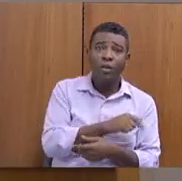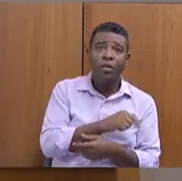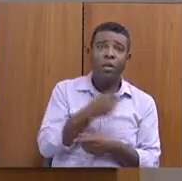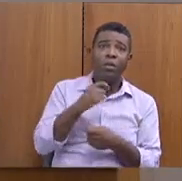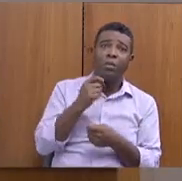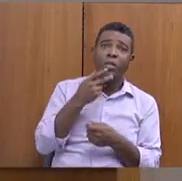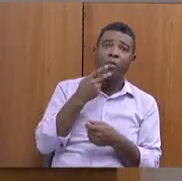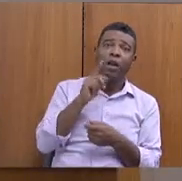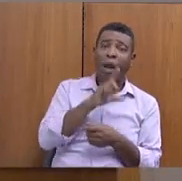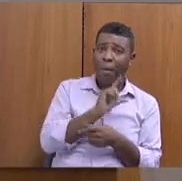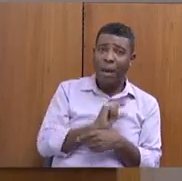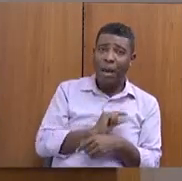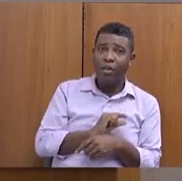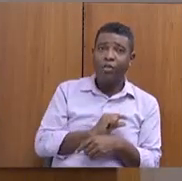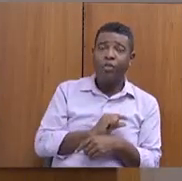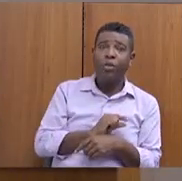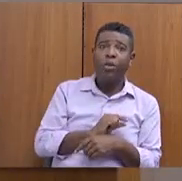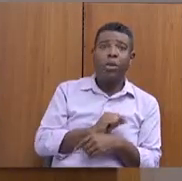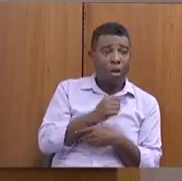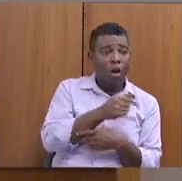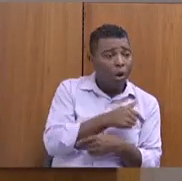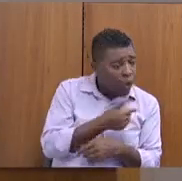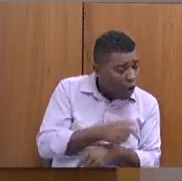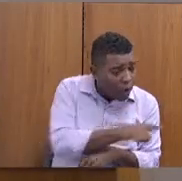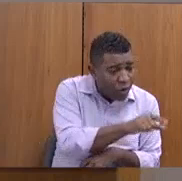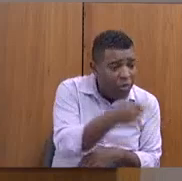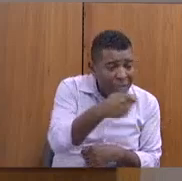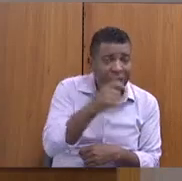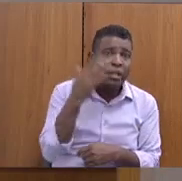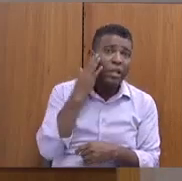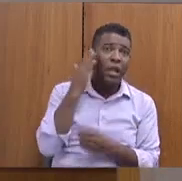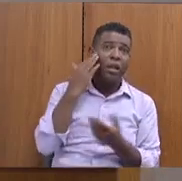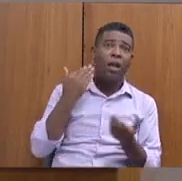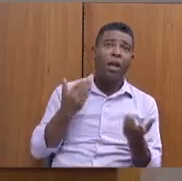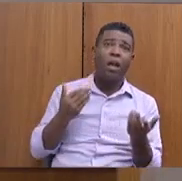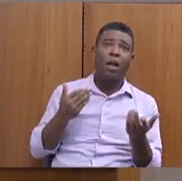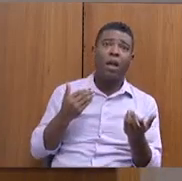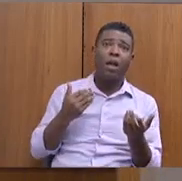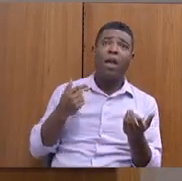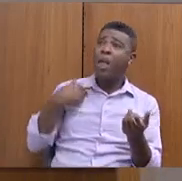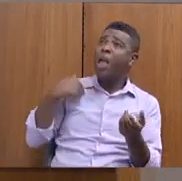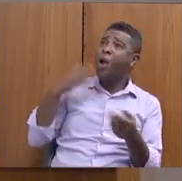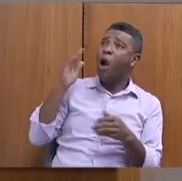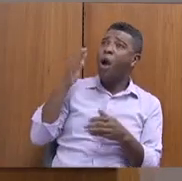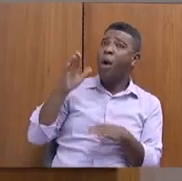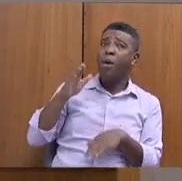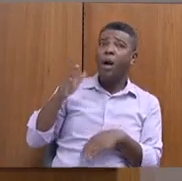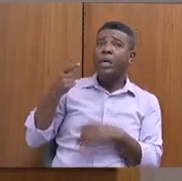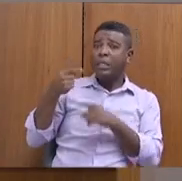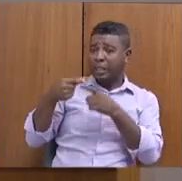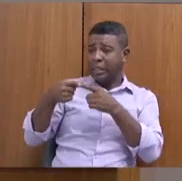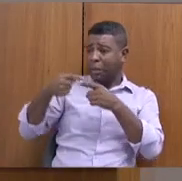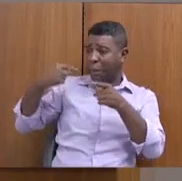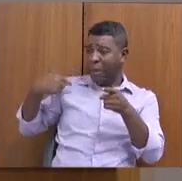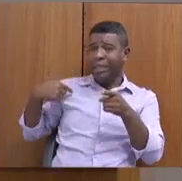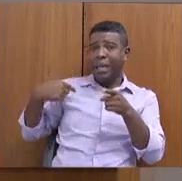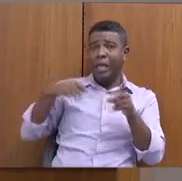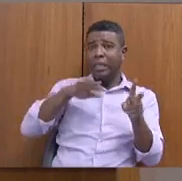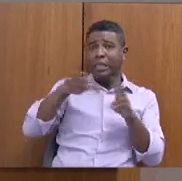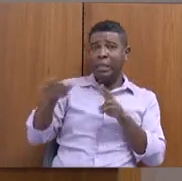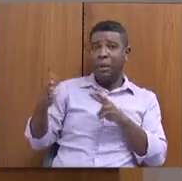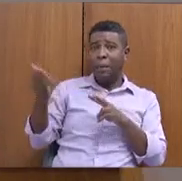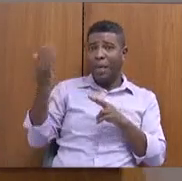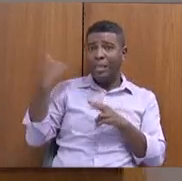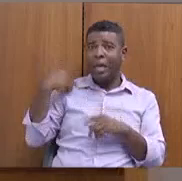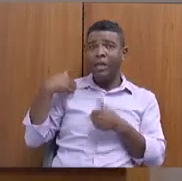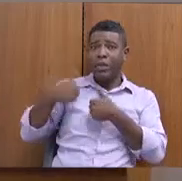mas é porque eu acho... Pode falar, as outras têm que entender. É onde eu mais tenho ido. Semana passada, eu estava lá na nossa